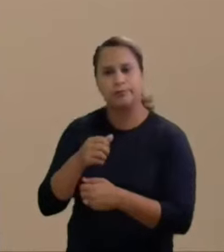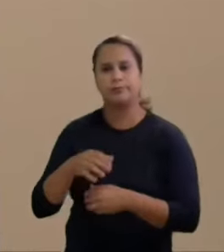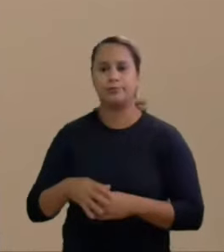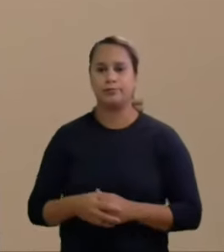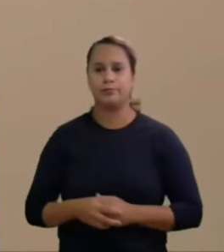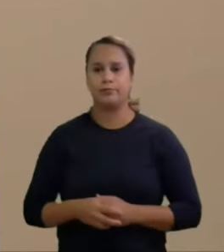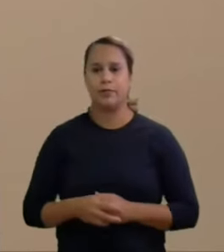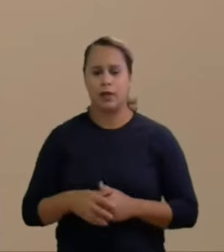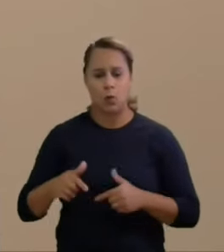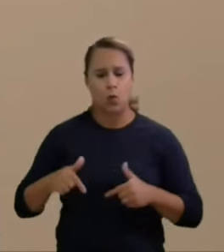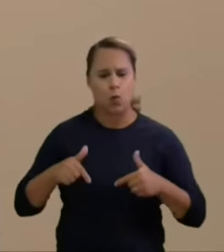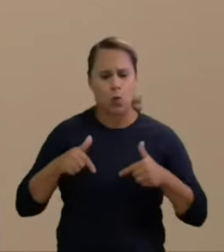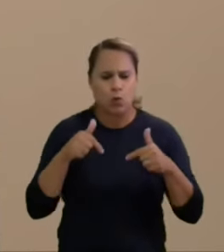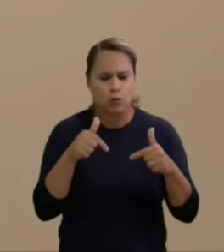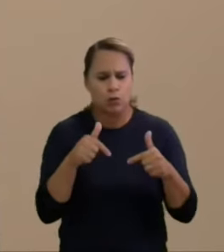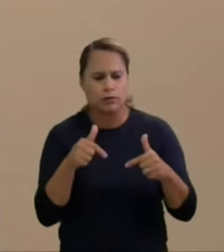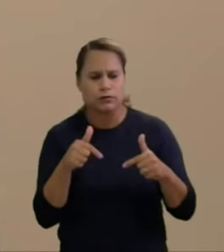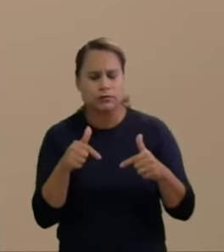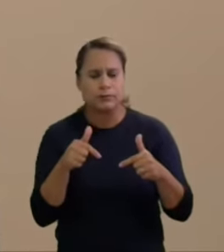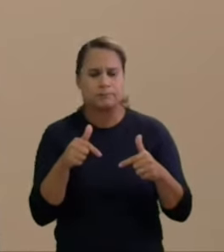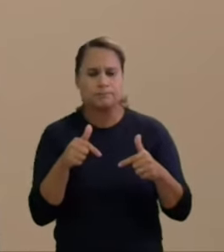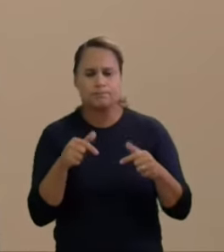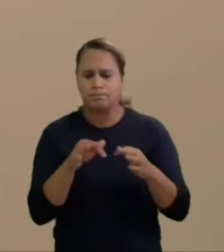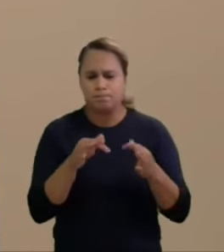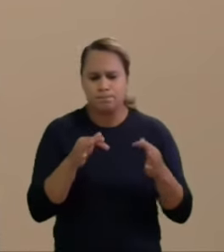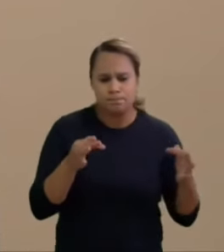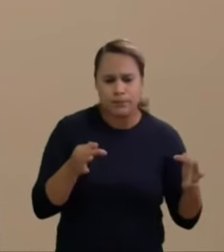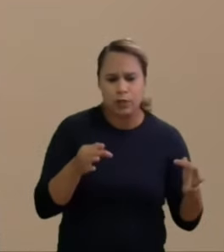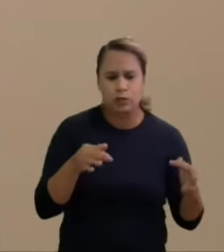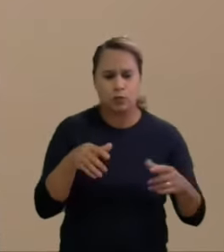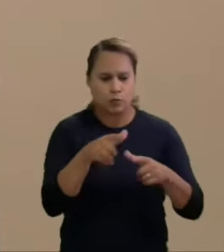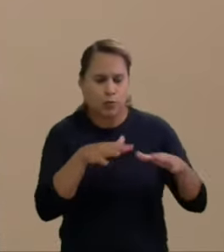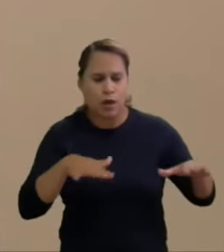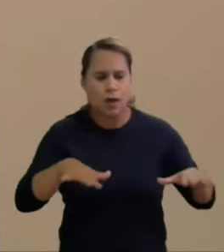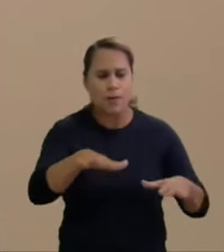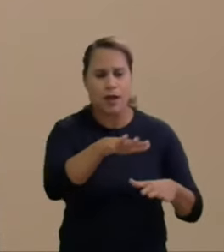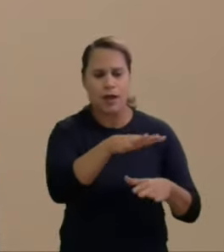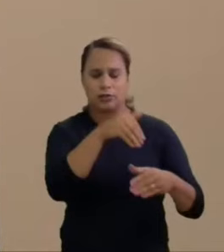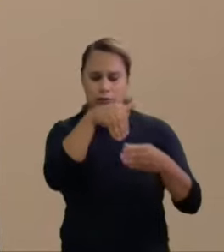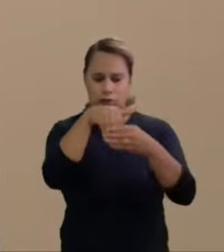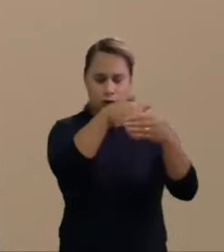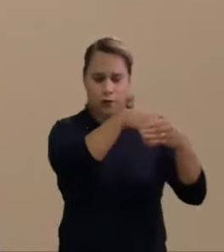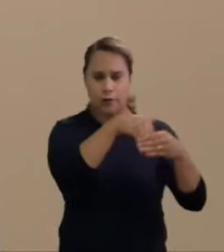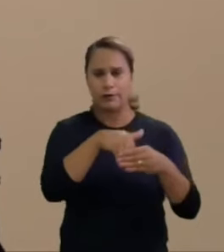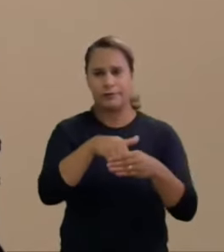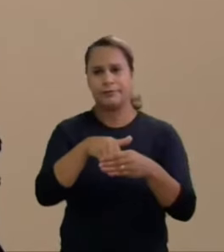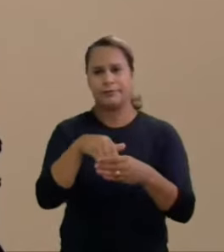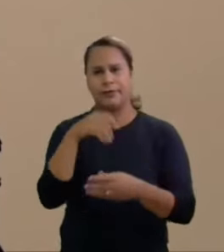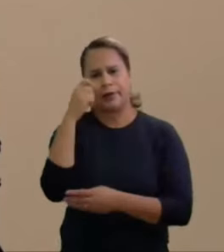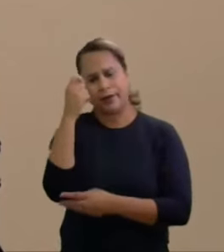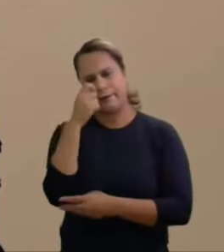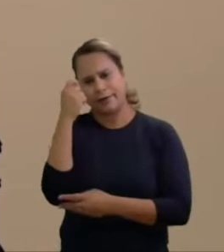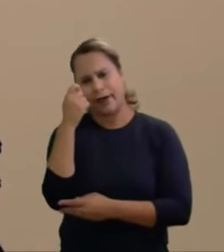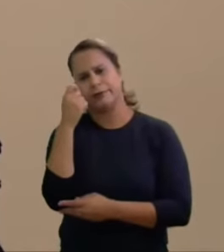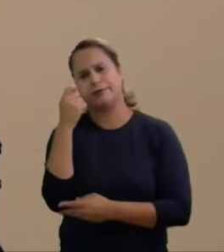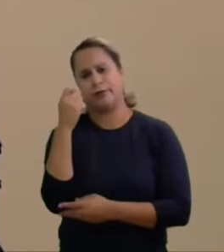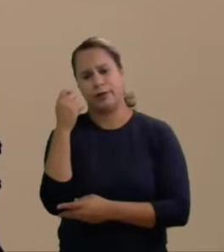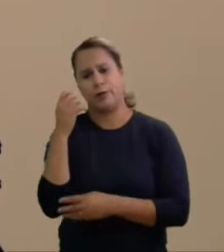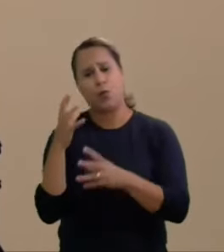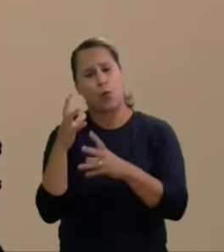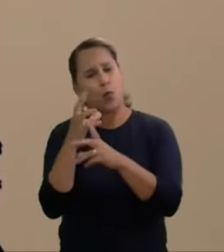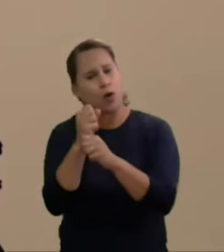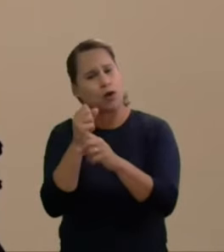nocivas ao ambiente eleitoral. Gravidade quantitativa. E não vou me dedicar muito ao direito, porque